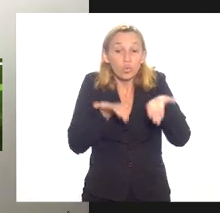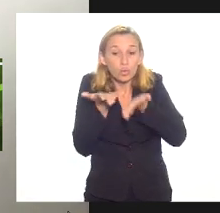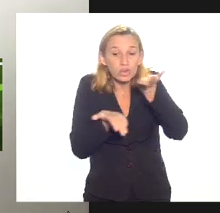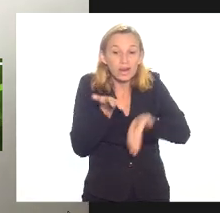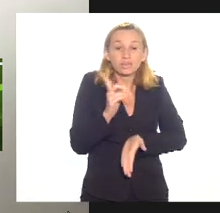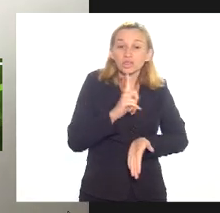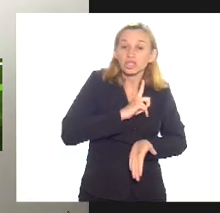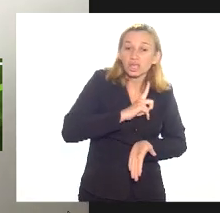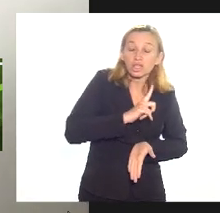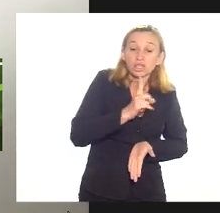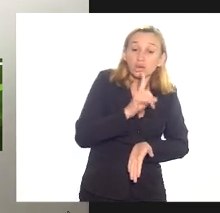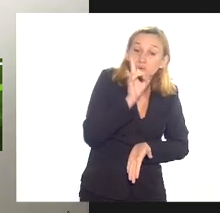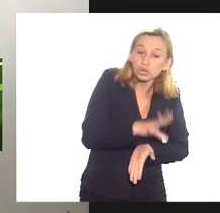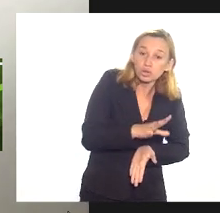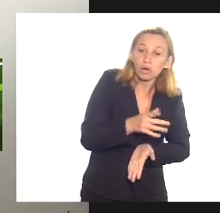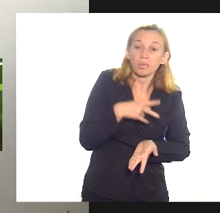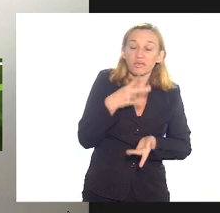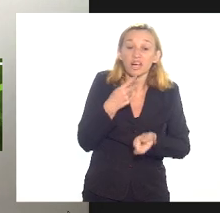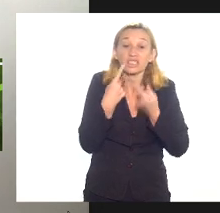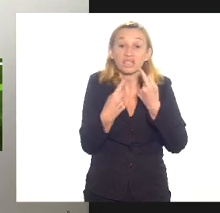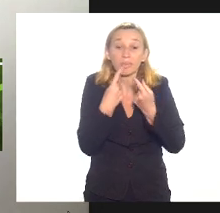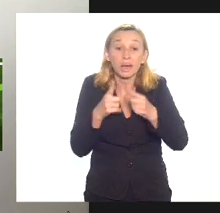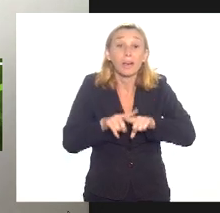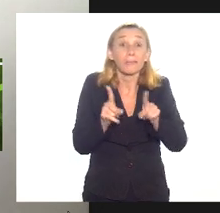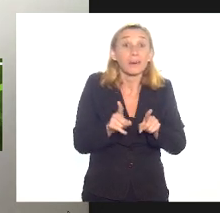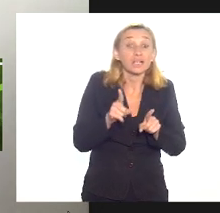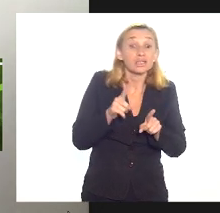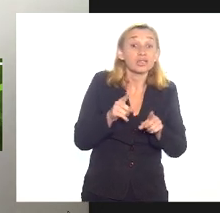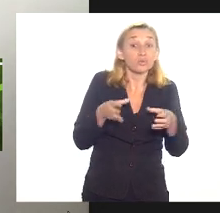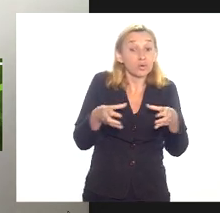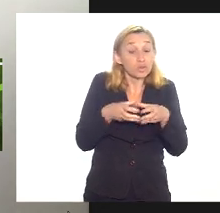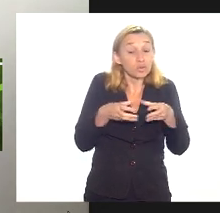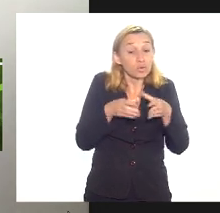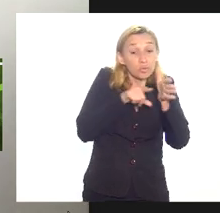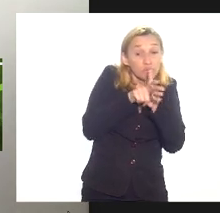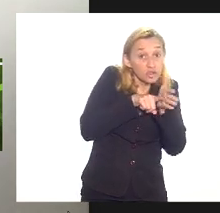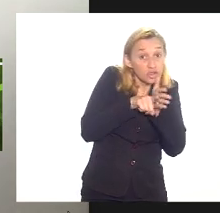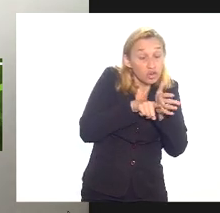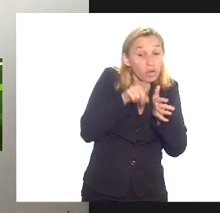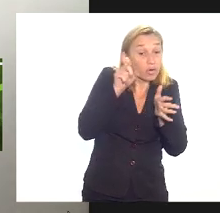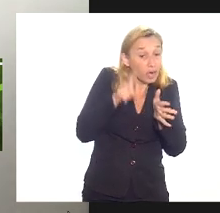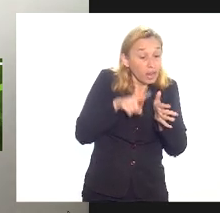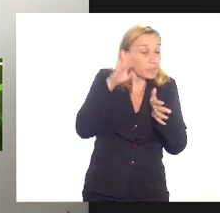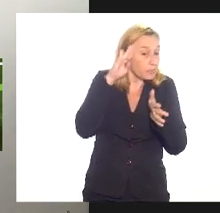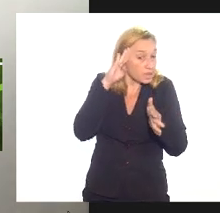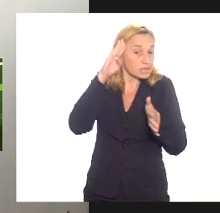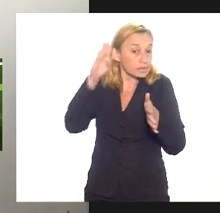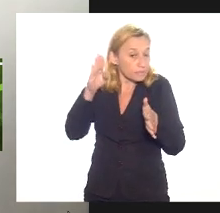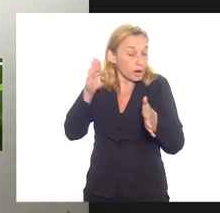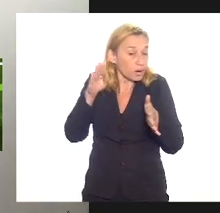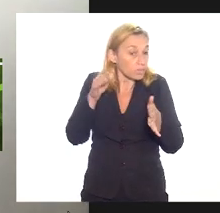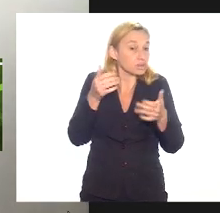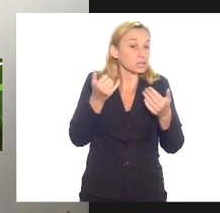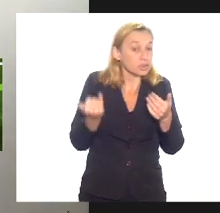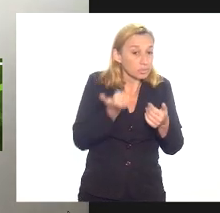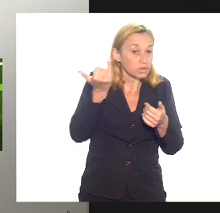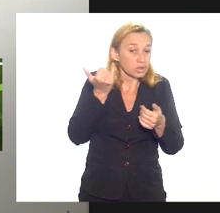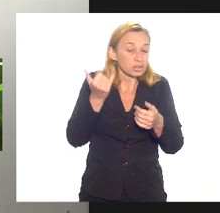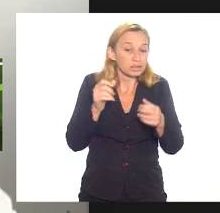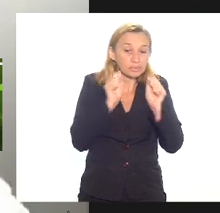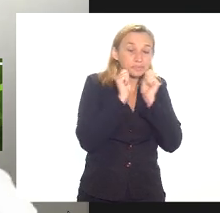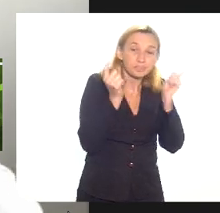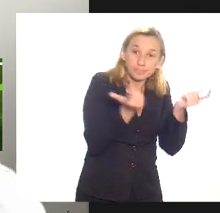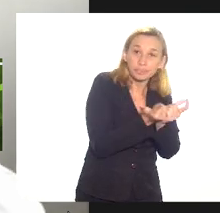só para colocar o debate mas o quanto essa equipe fiscal é fundamental e necessária para a Assembleia